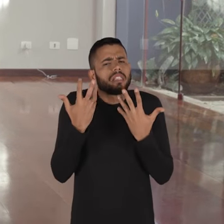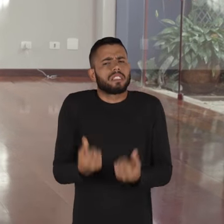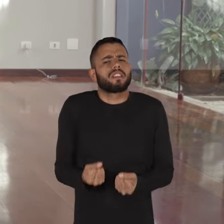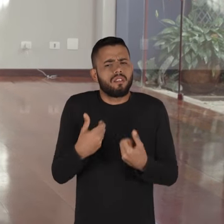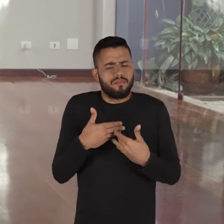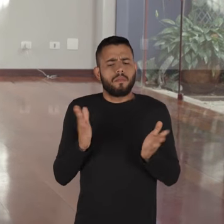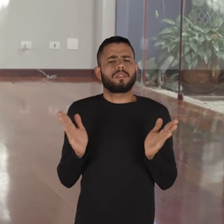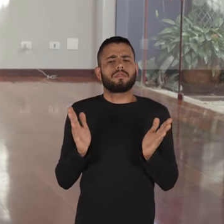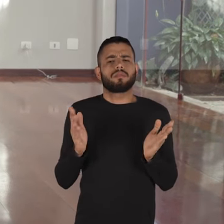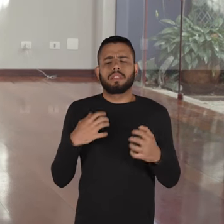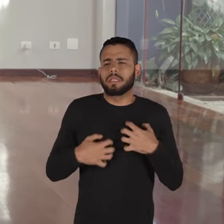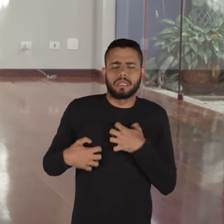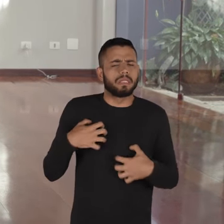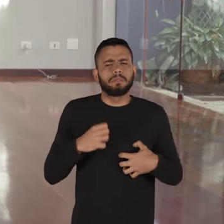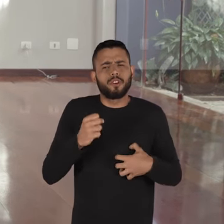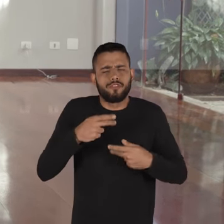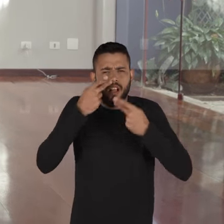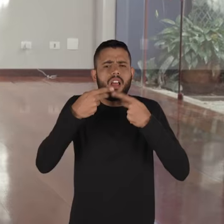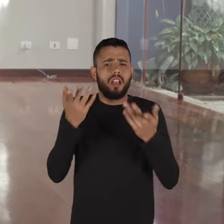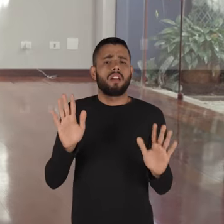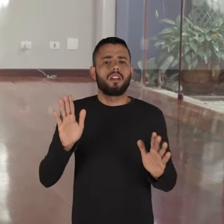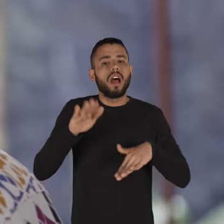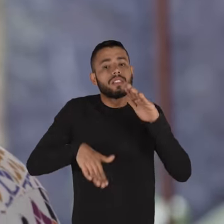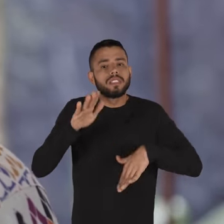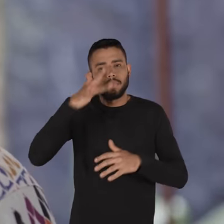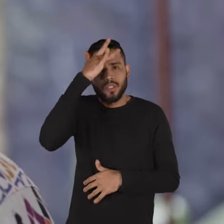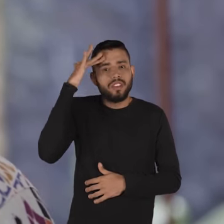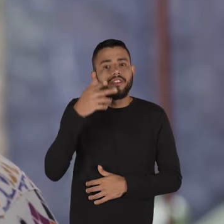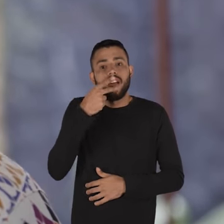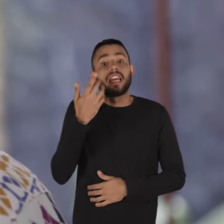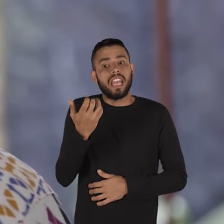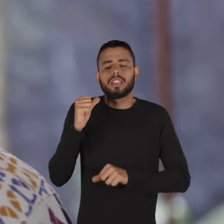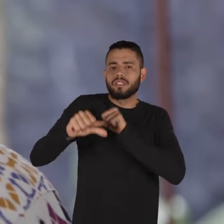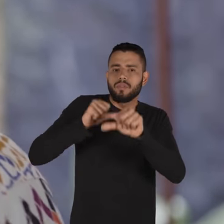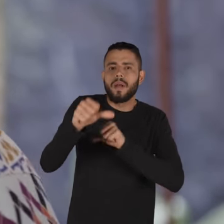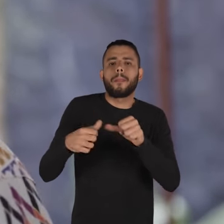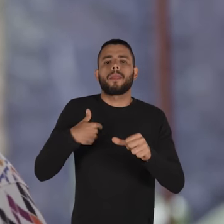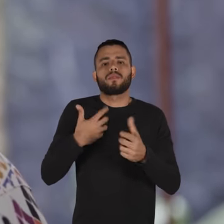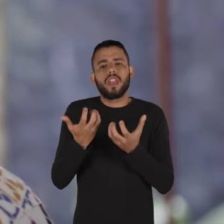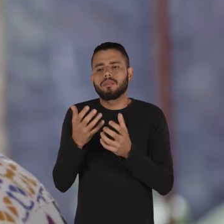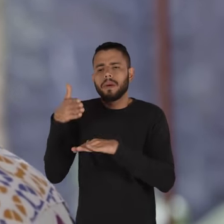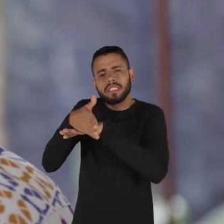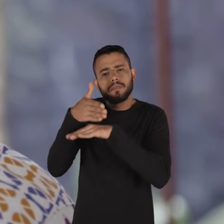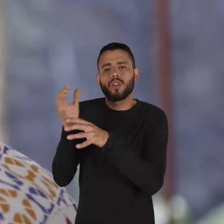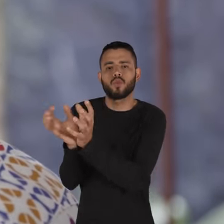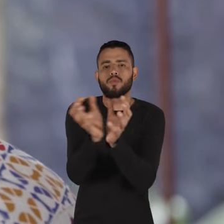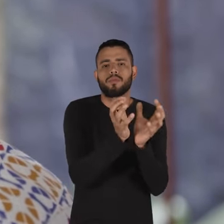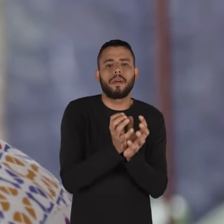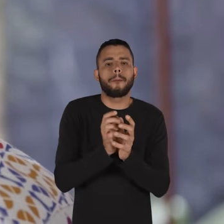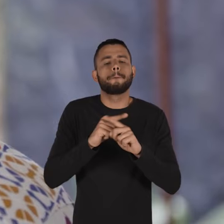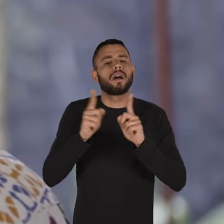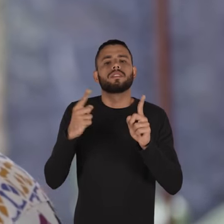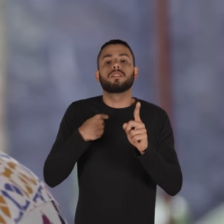estar sujeito estar disponível a esse desconforto muitas vezes diz que se quer transformar diz que quer fazer parte desses grupos